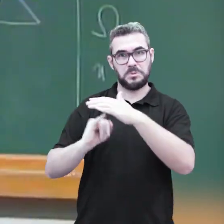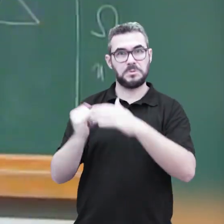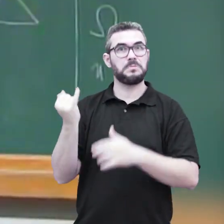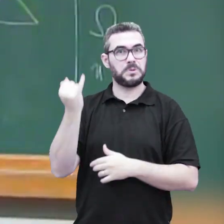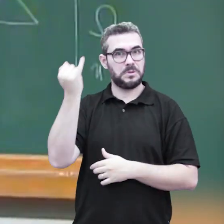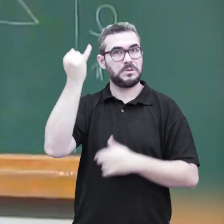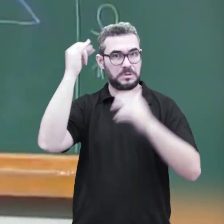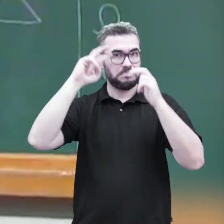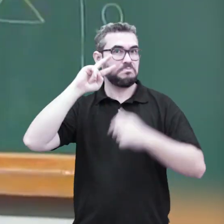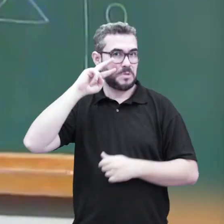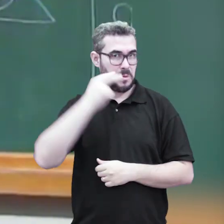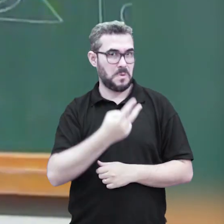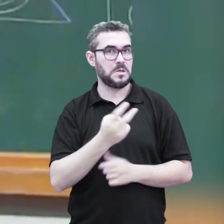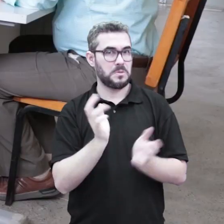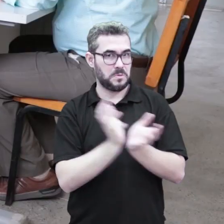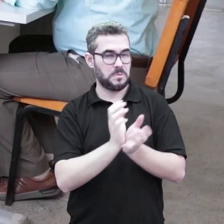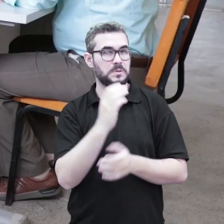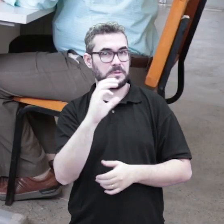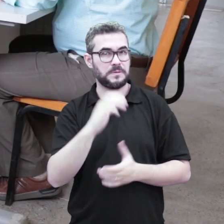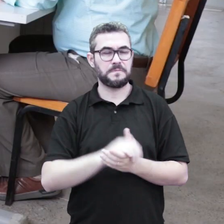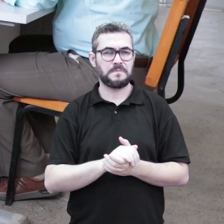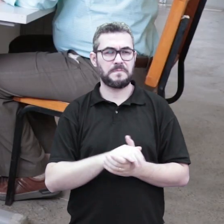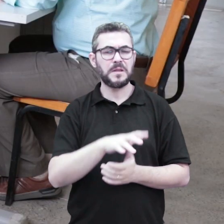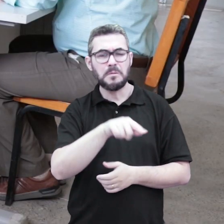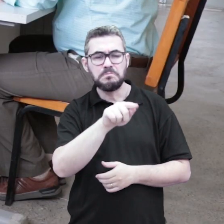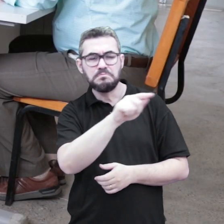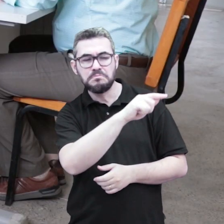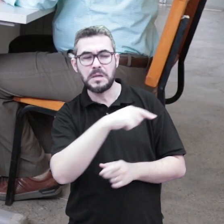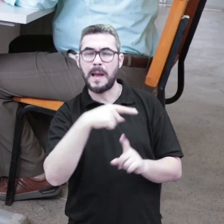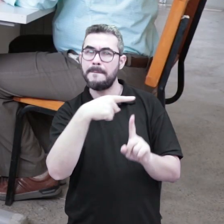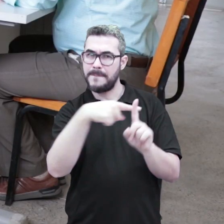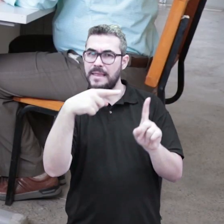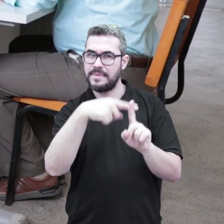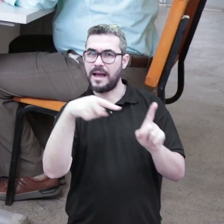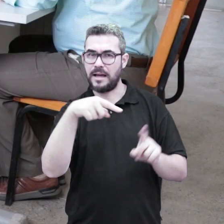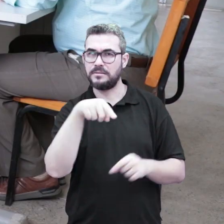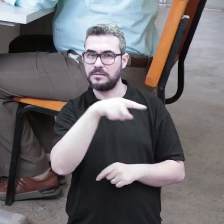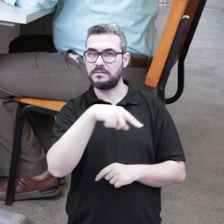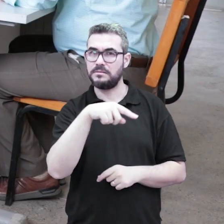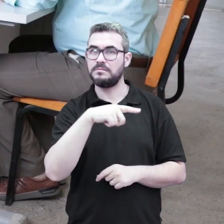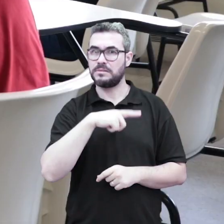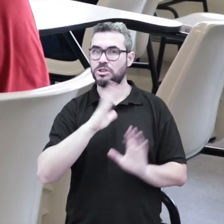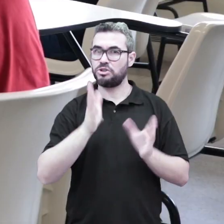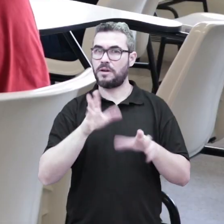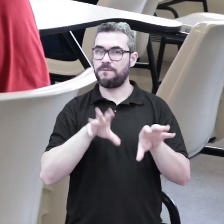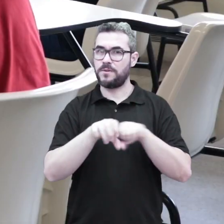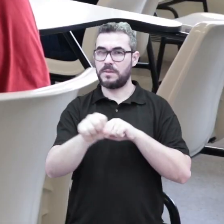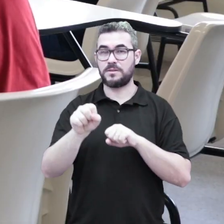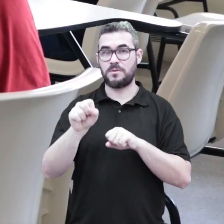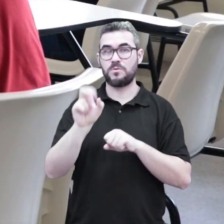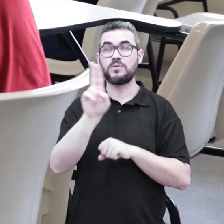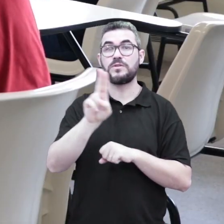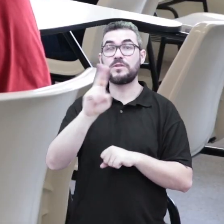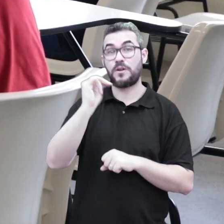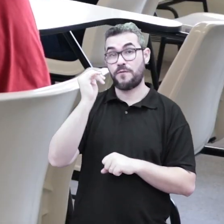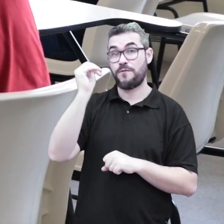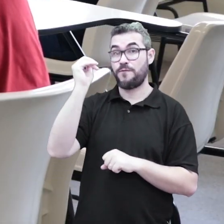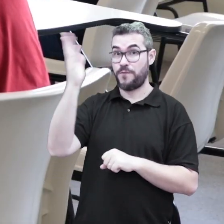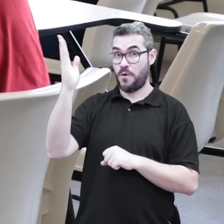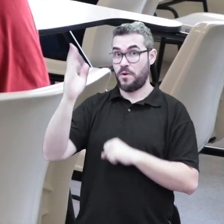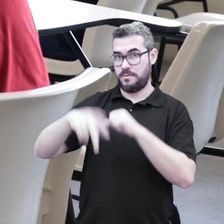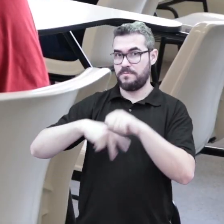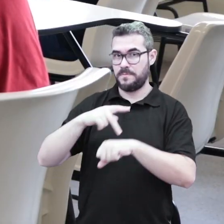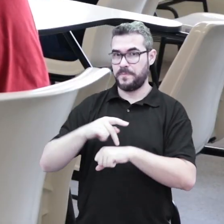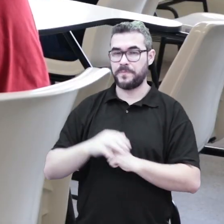grandes cientistas da atualidade. Destaca-se o fato de que mais da metade do quadro de professores tem formação em instituições de